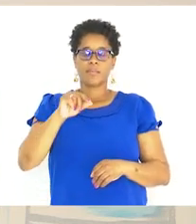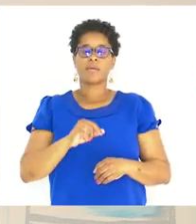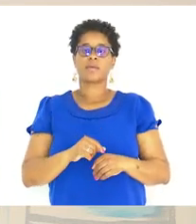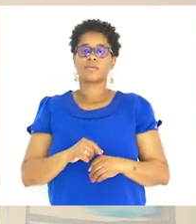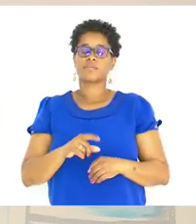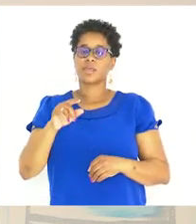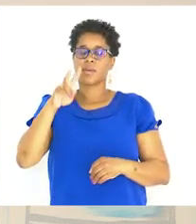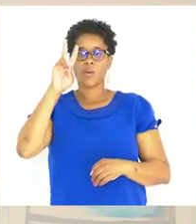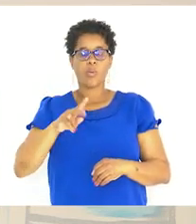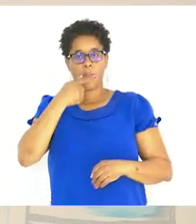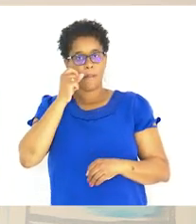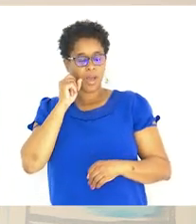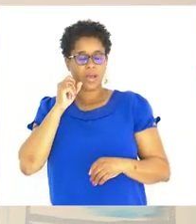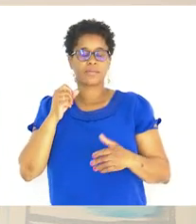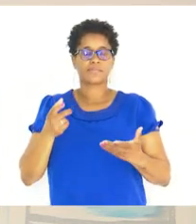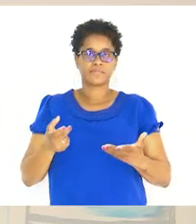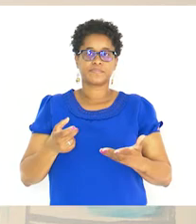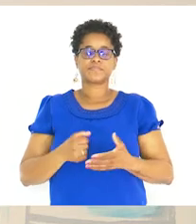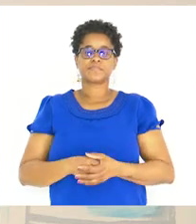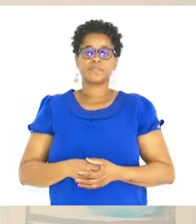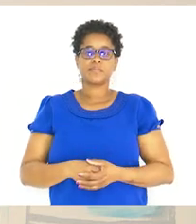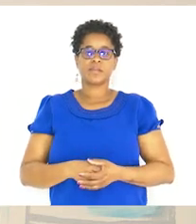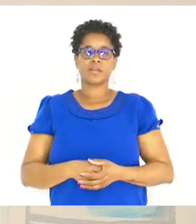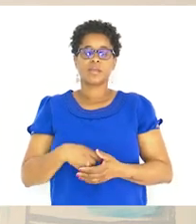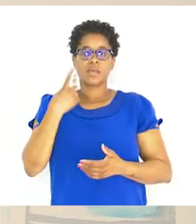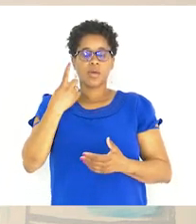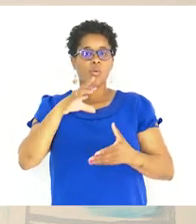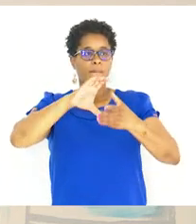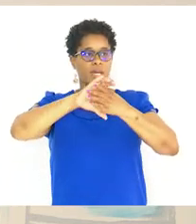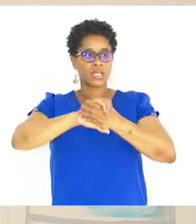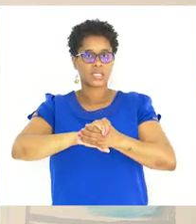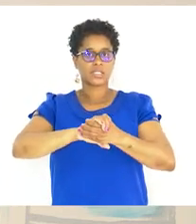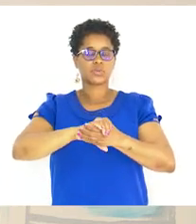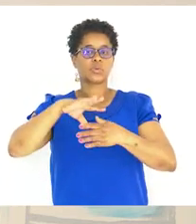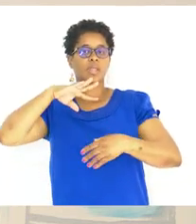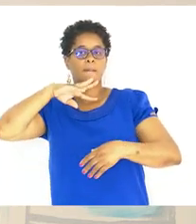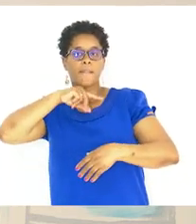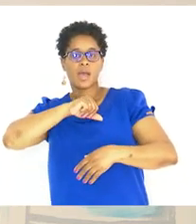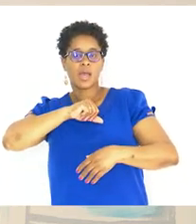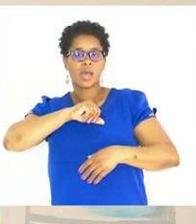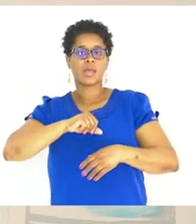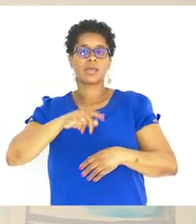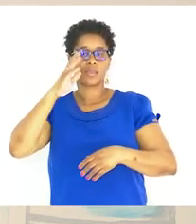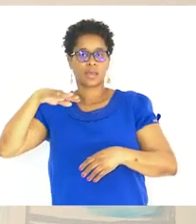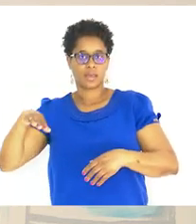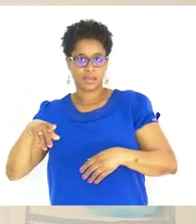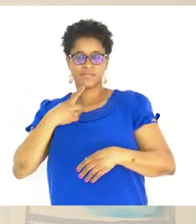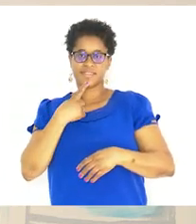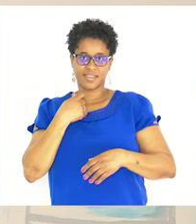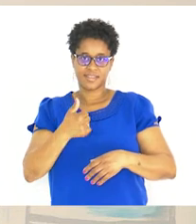padrasto É o O padrasto É o marido Da mãe Da criança